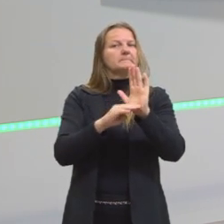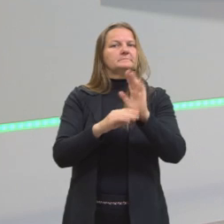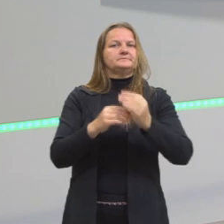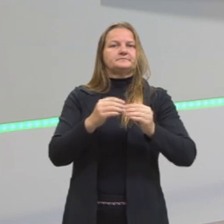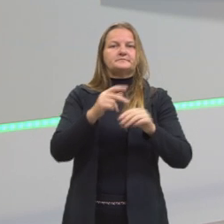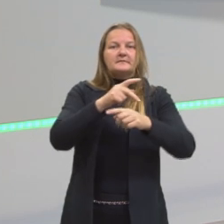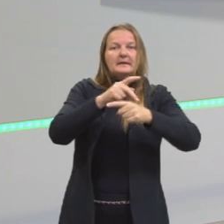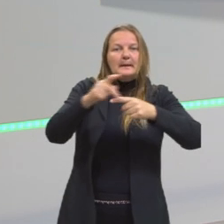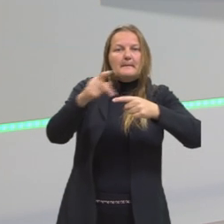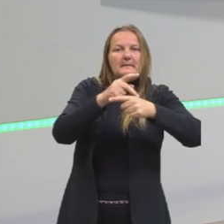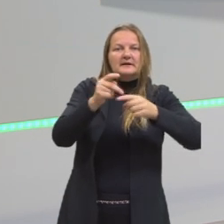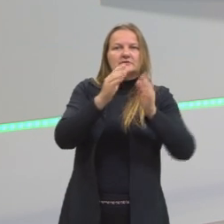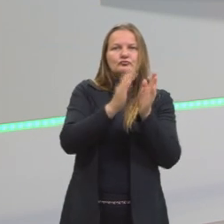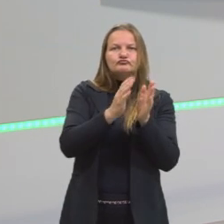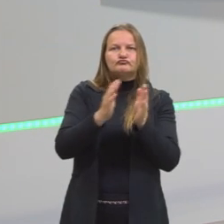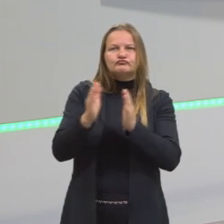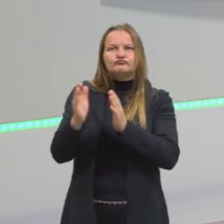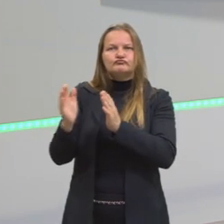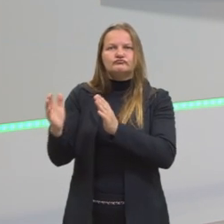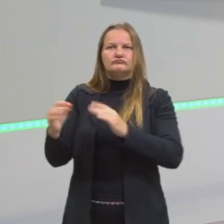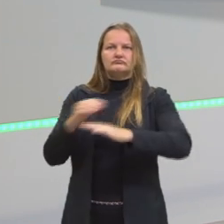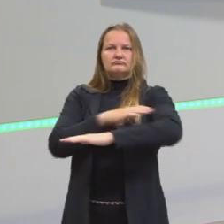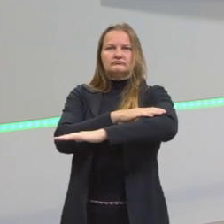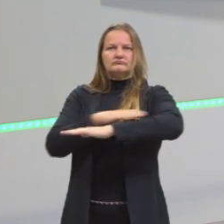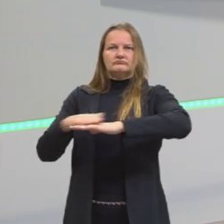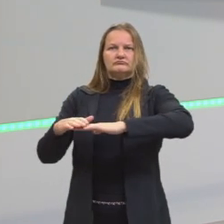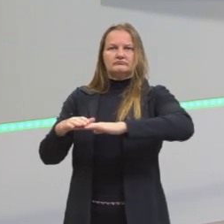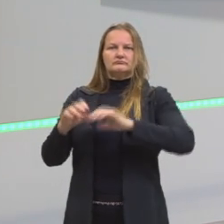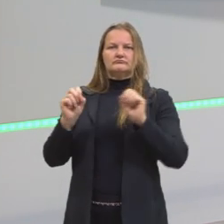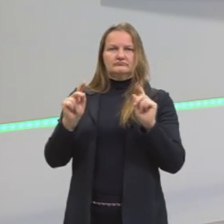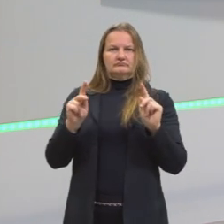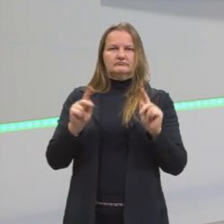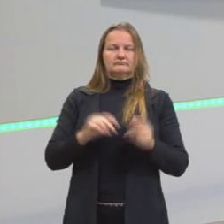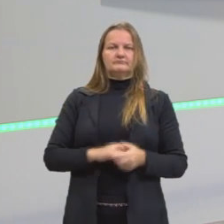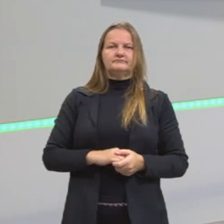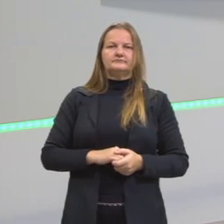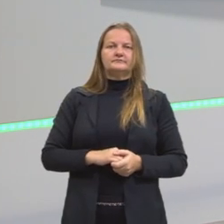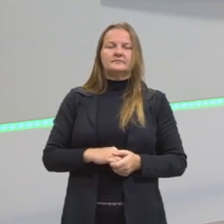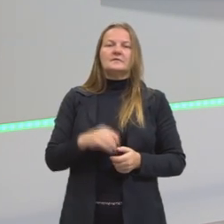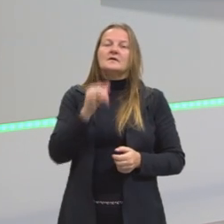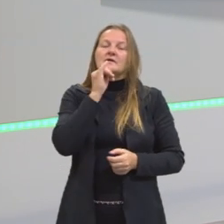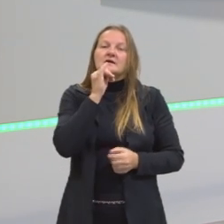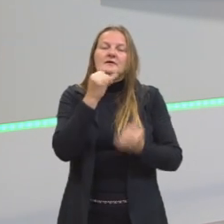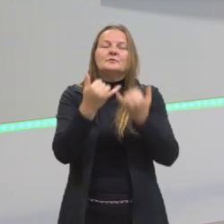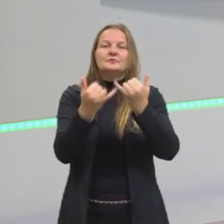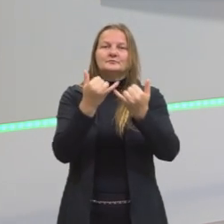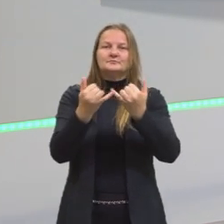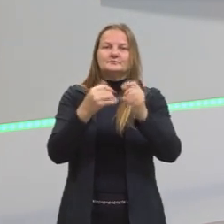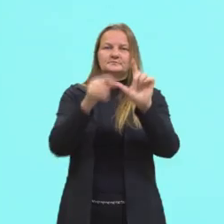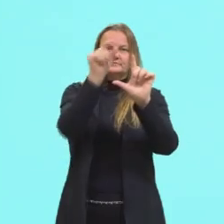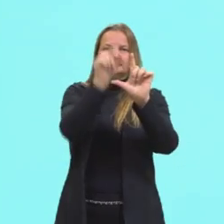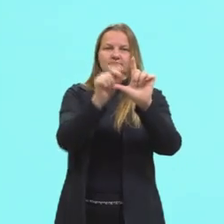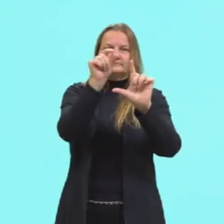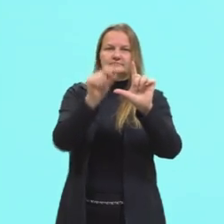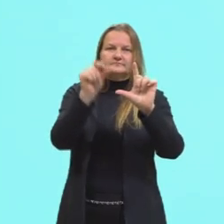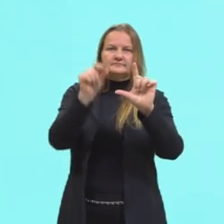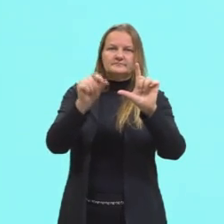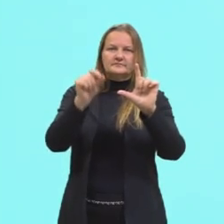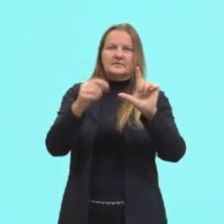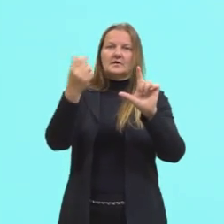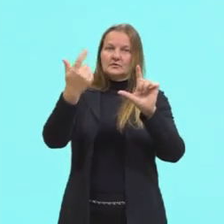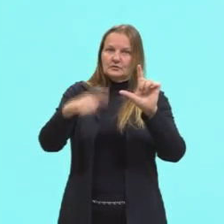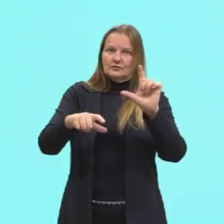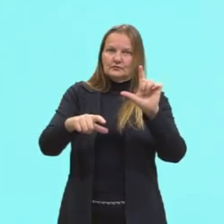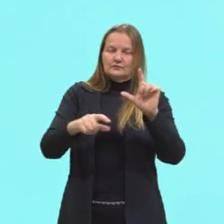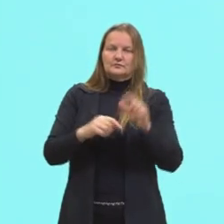facilitar a visualização do nosso gráfico. Então, vamos ver um exemplo, né, do gráfico de colunas. Novamente,